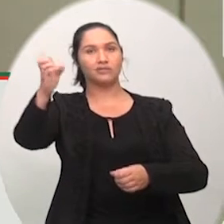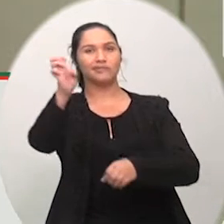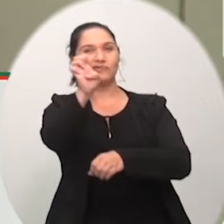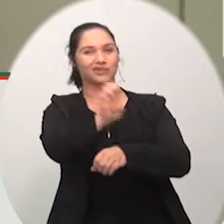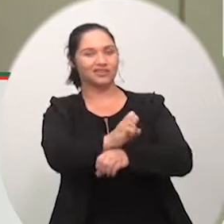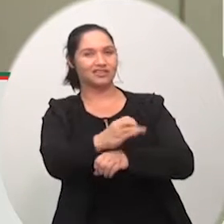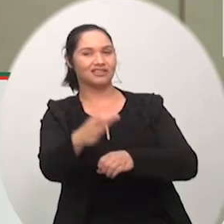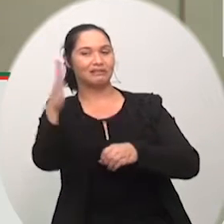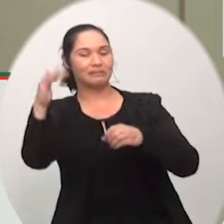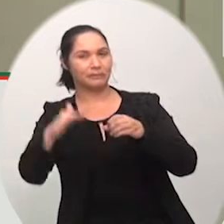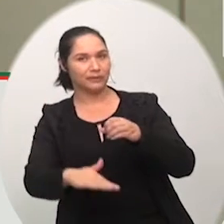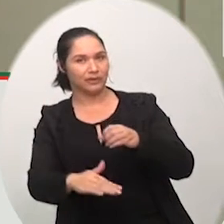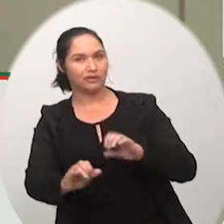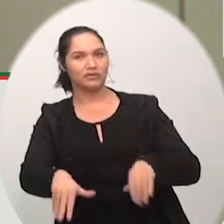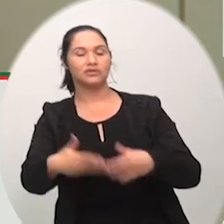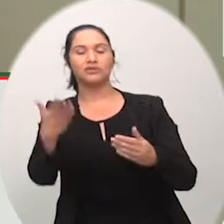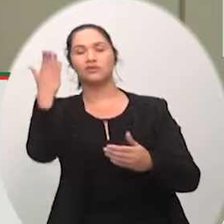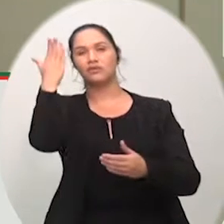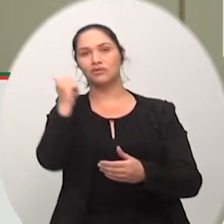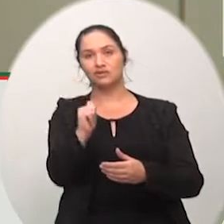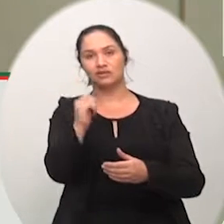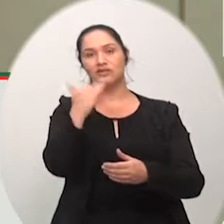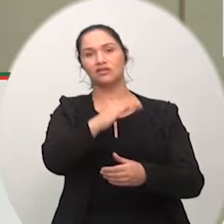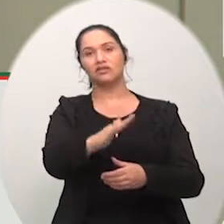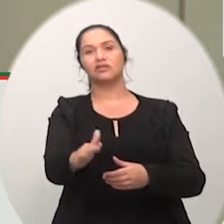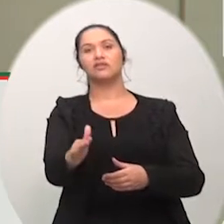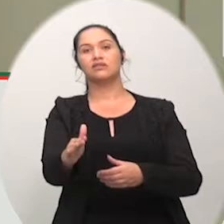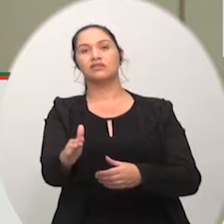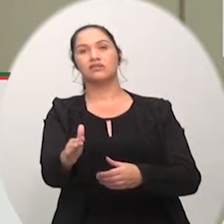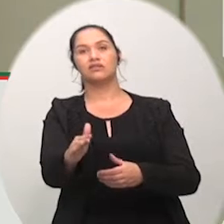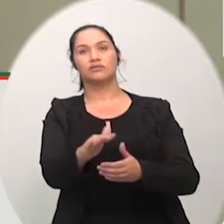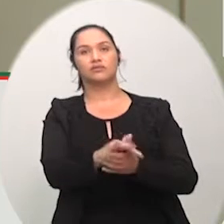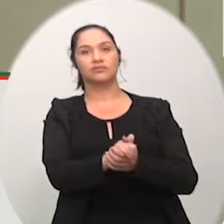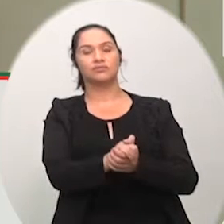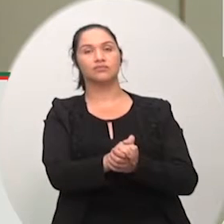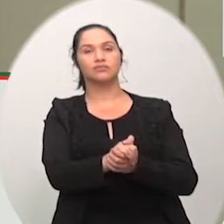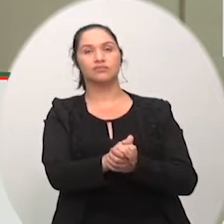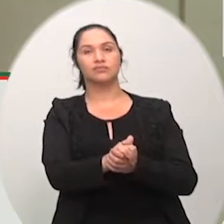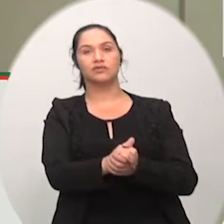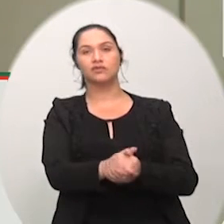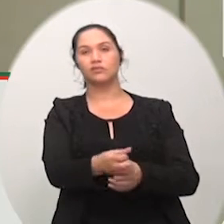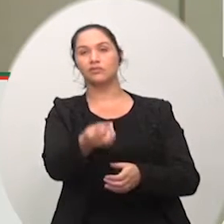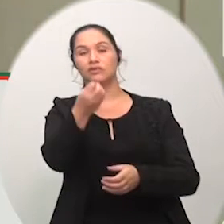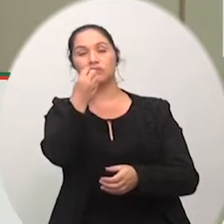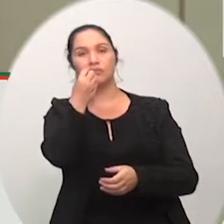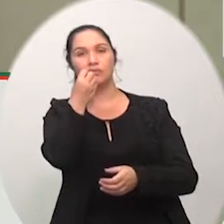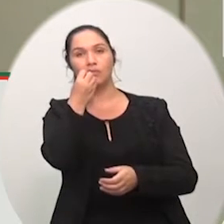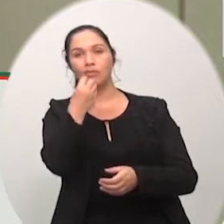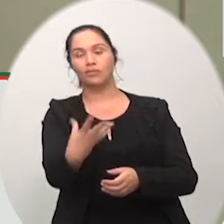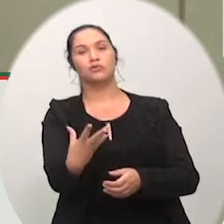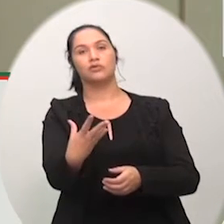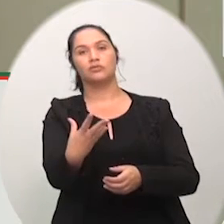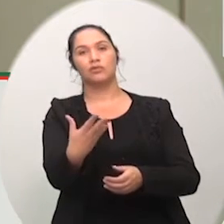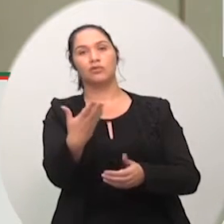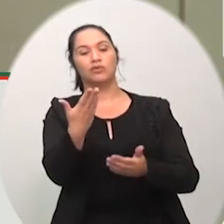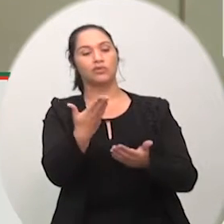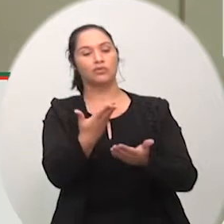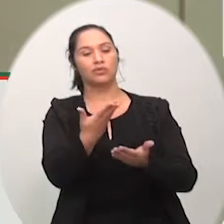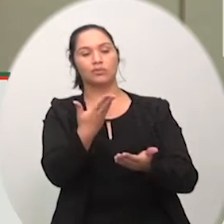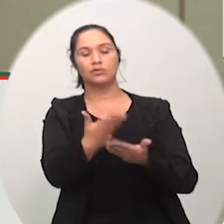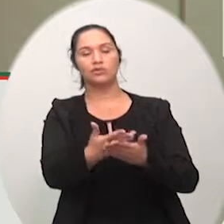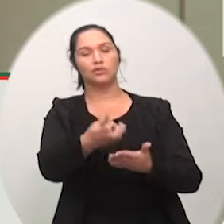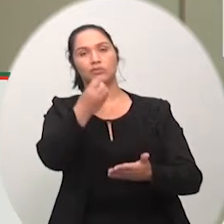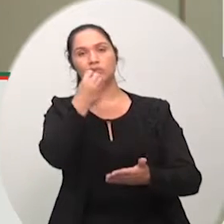estar em muito boas mãos por isso eu não voto nesse projeto por uma questão de regimento